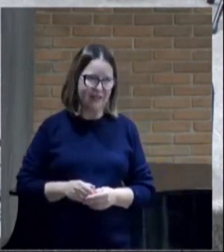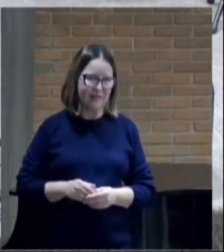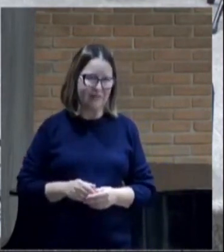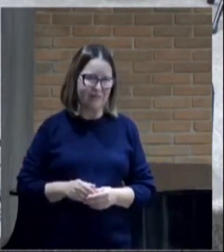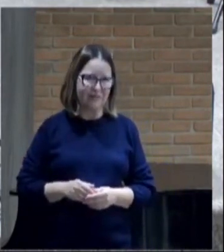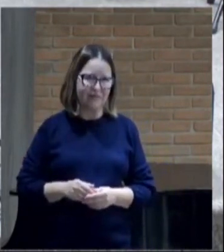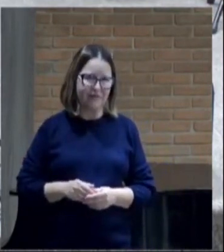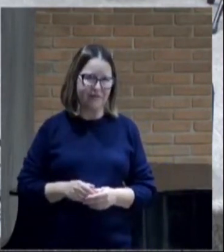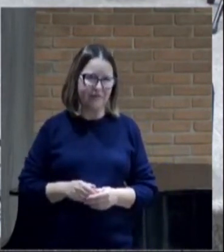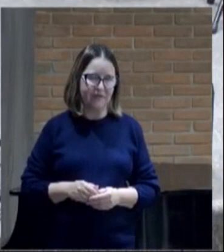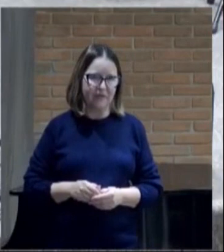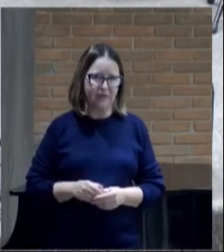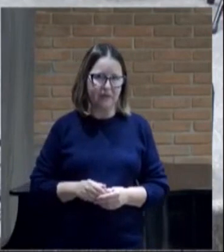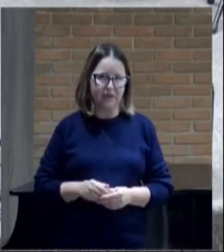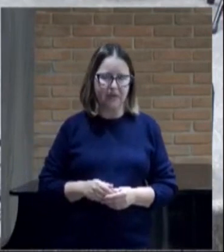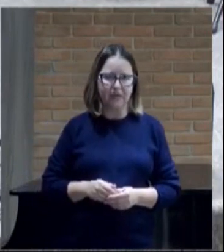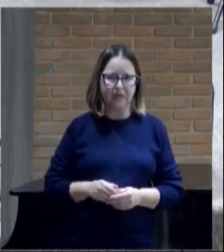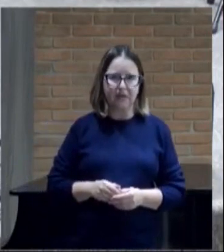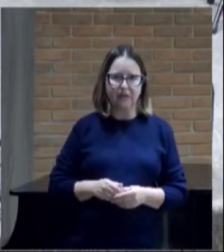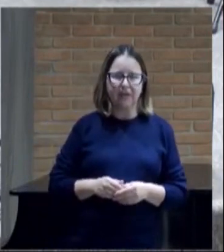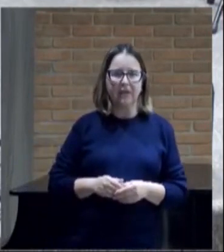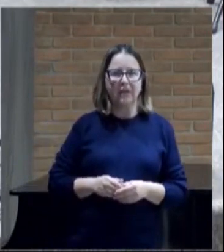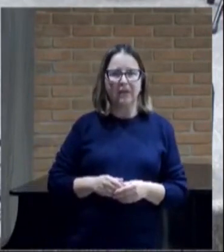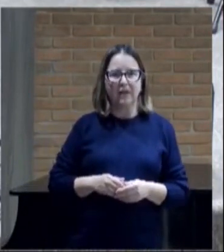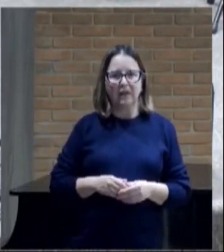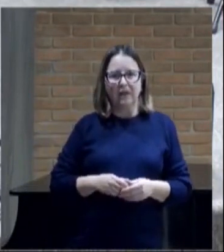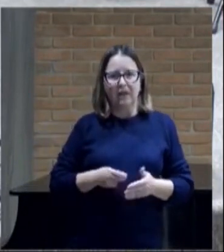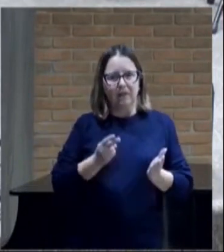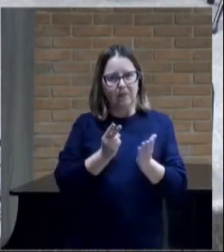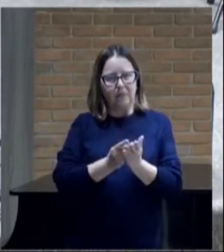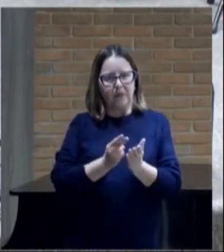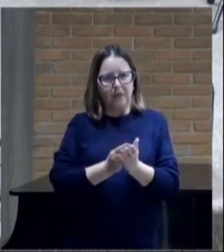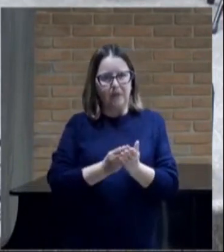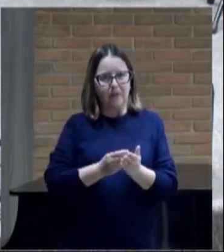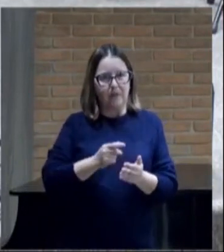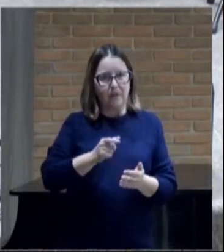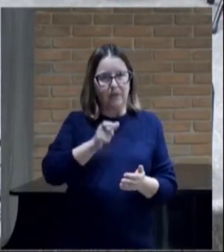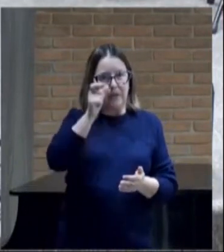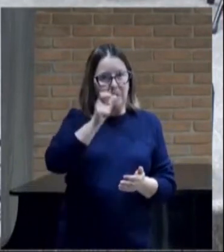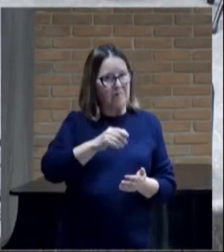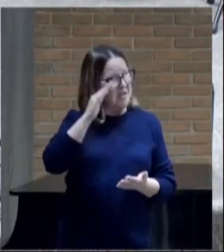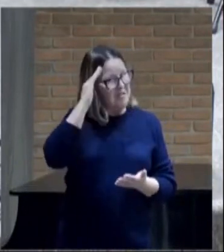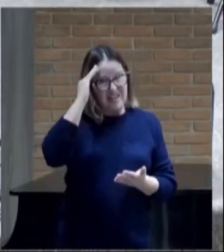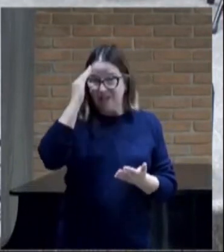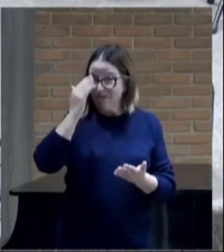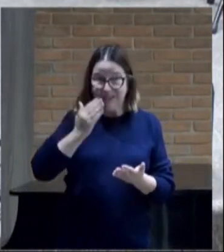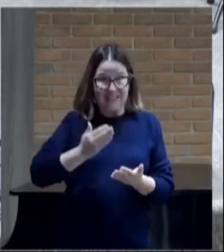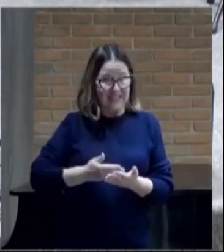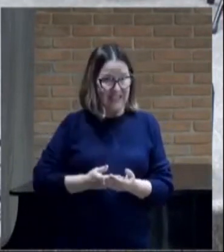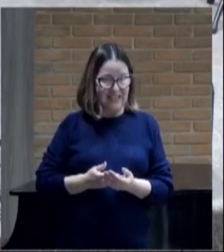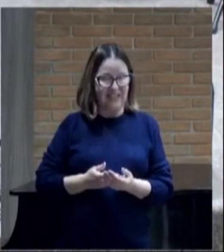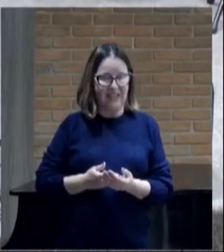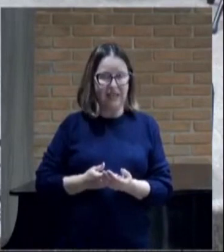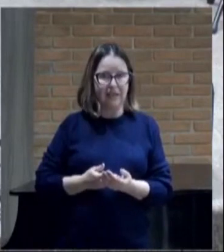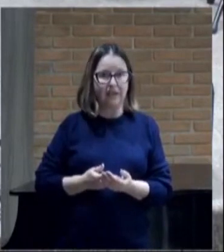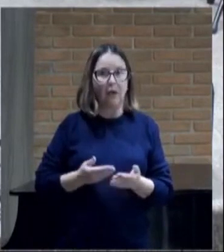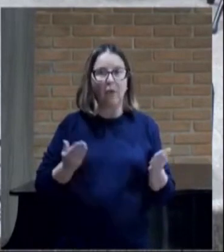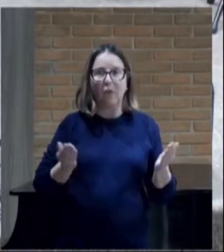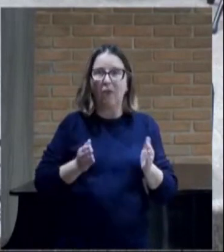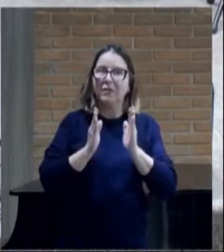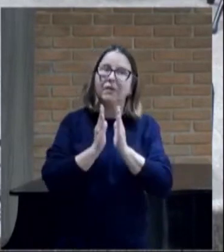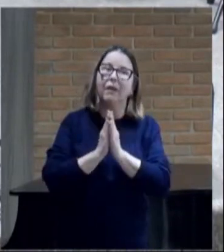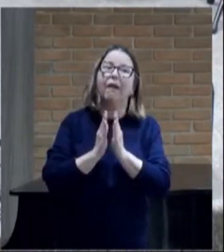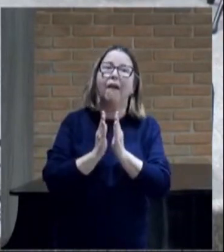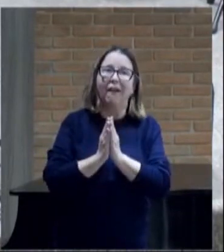ele até citou que os ateus estão esse os ateus hoje estão orando